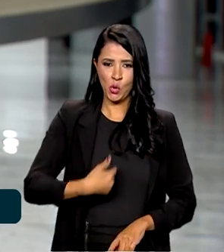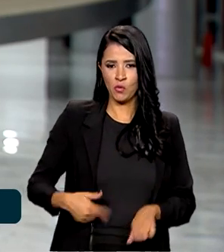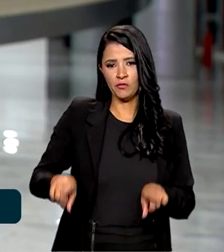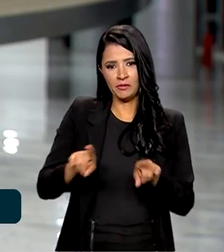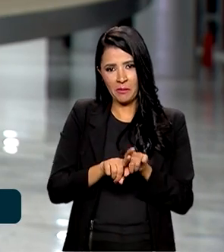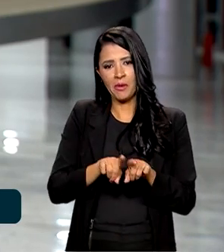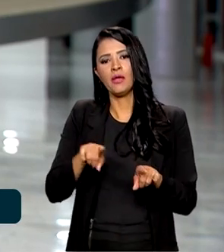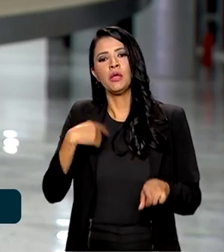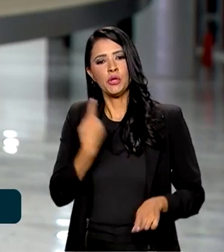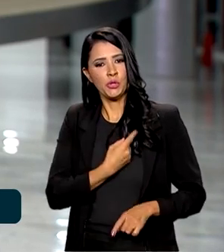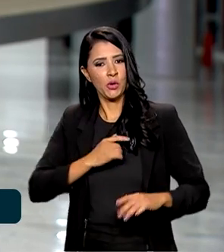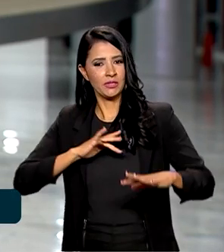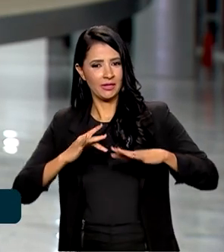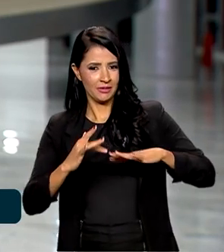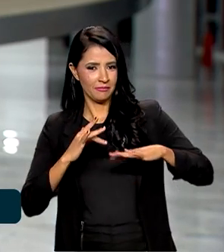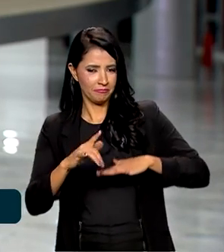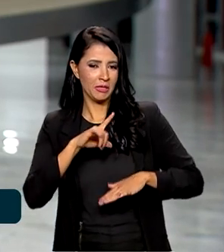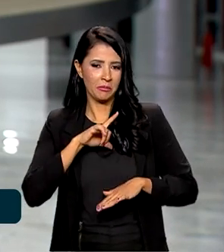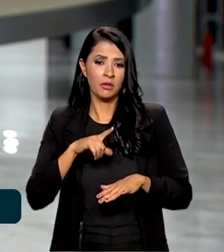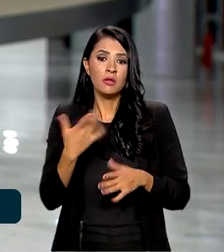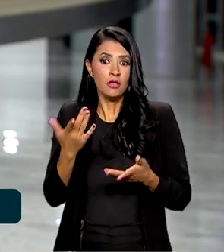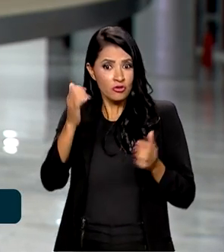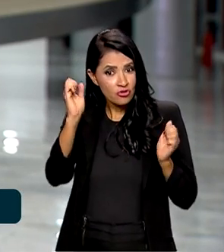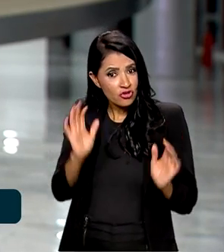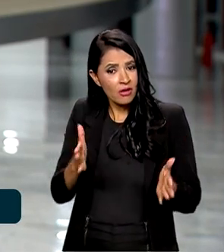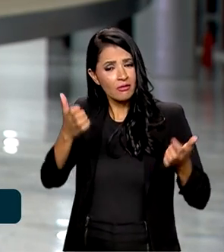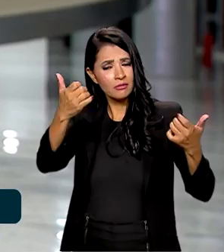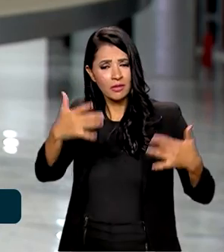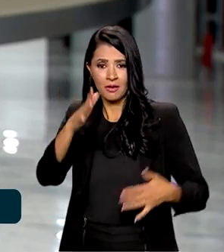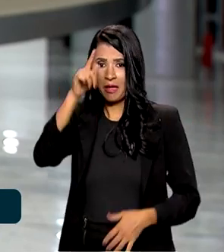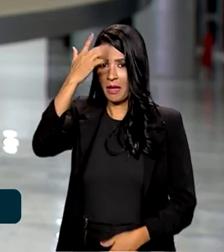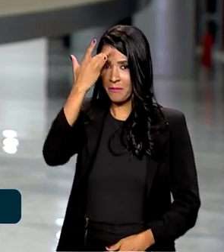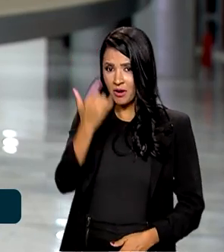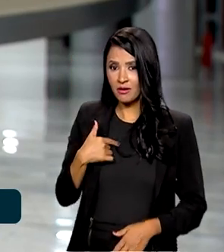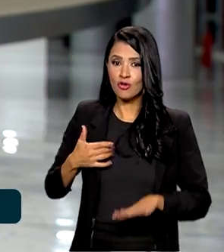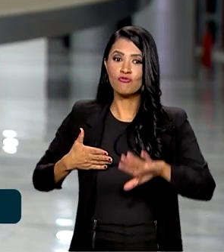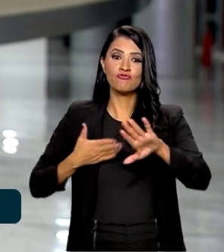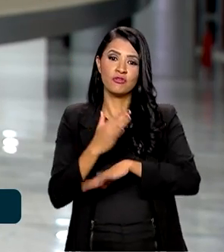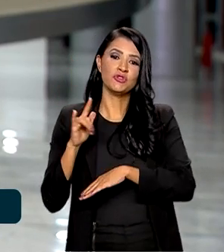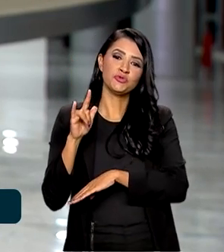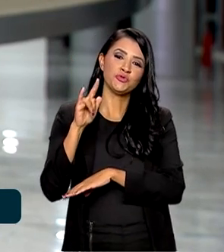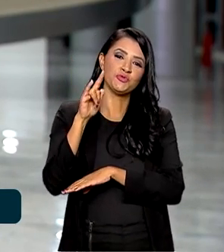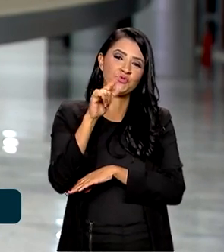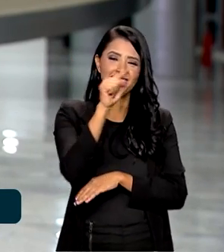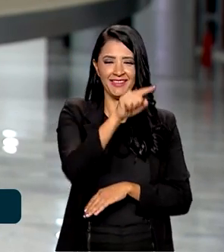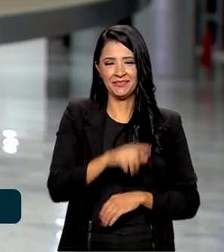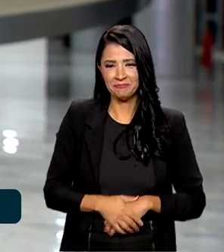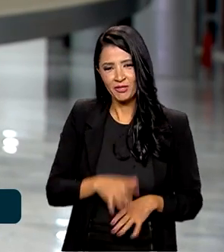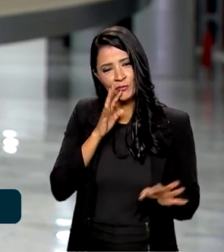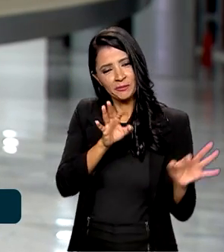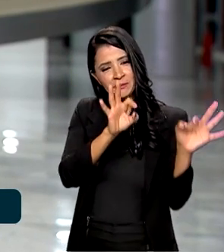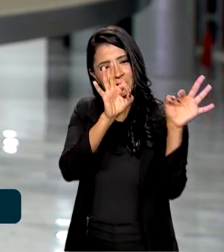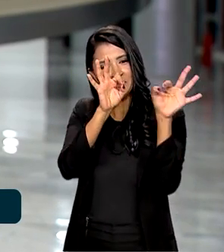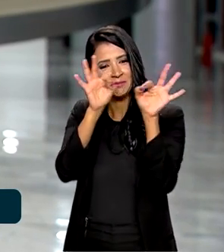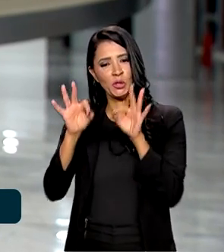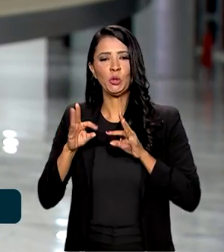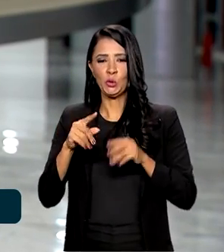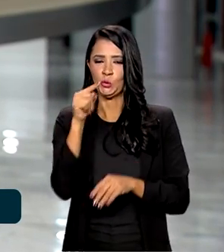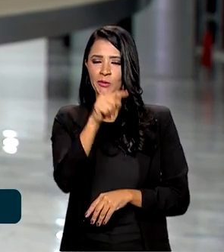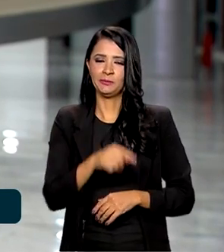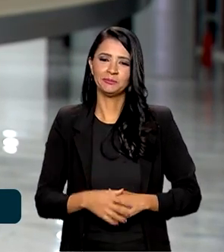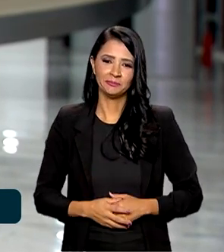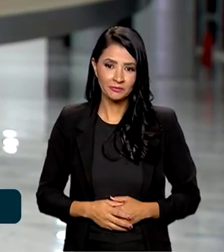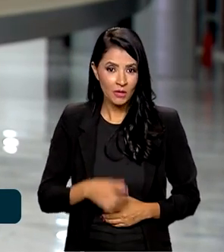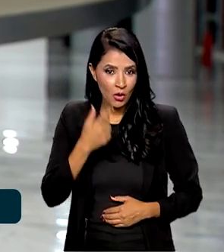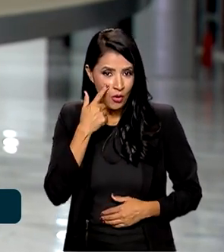nossas redes sociais. E, como eu falei, amanhã, então, eu embarco para Belém e vou acompanhar toda a movimentação por lá.